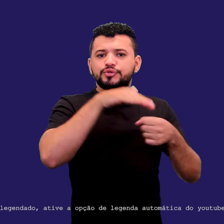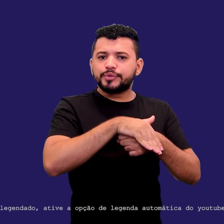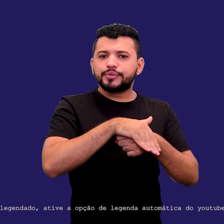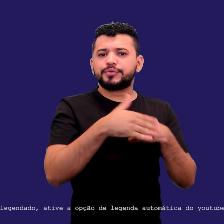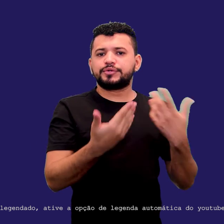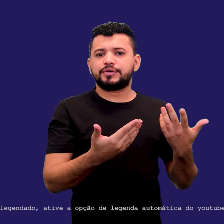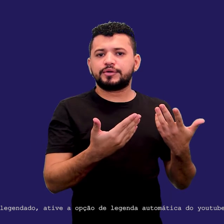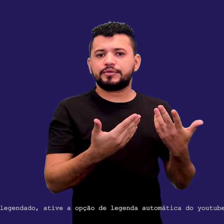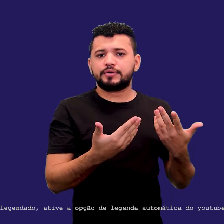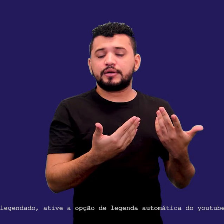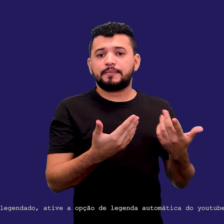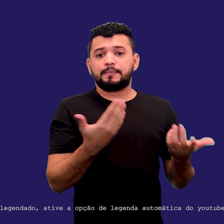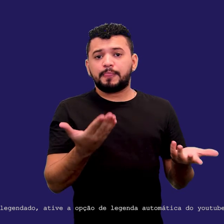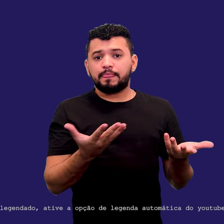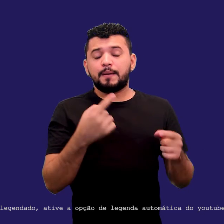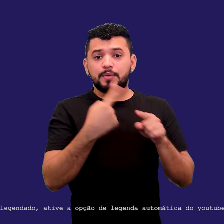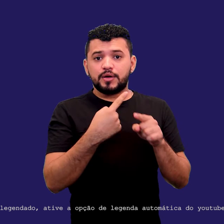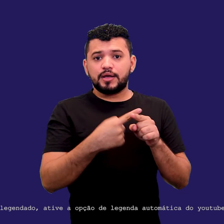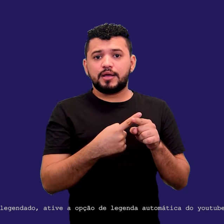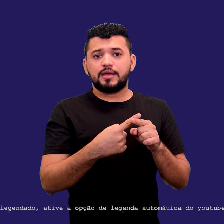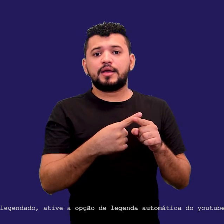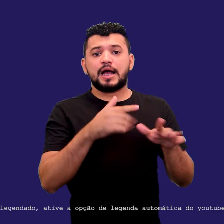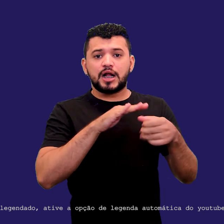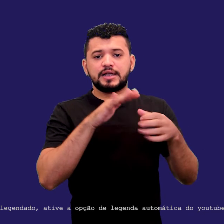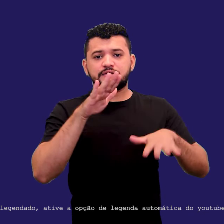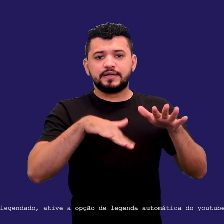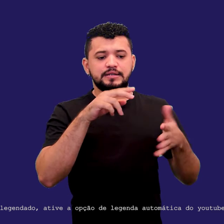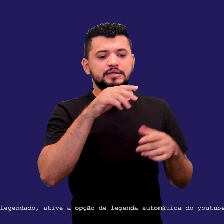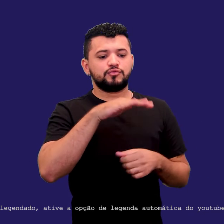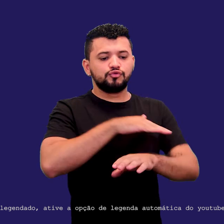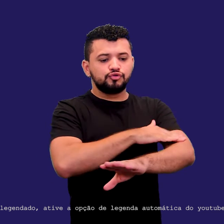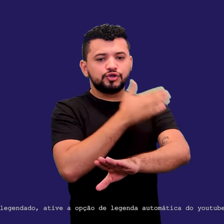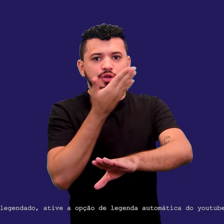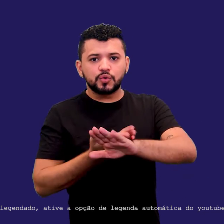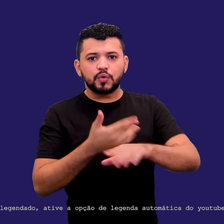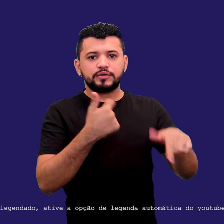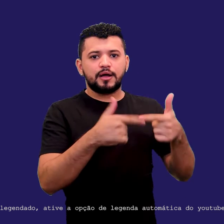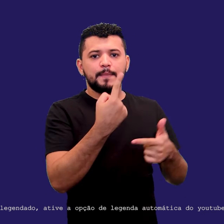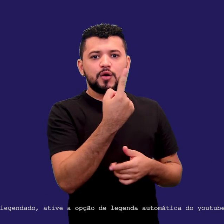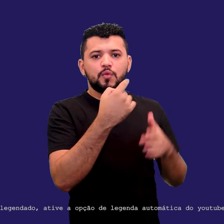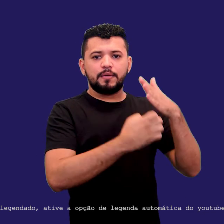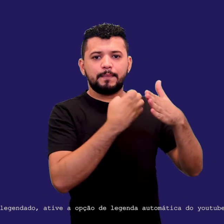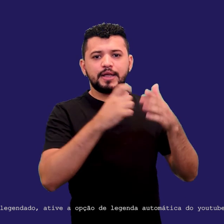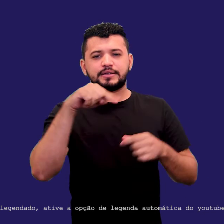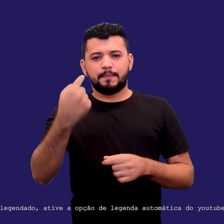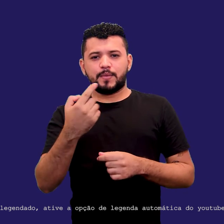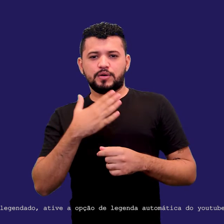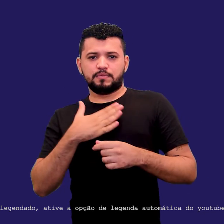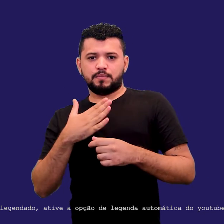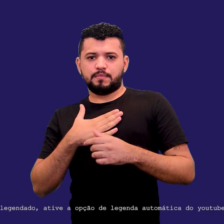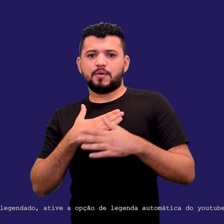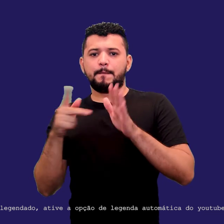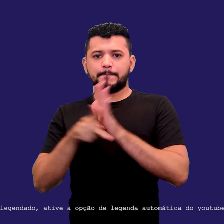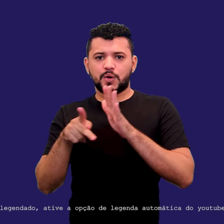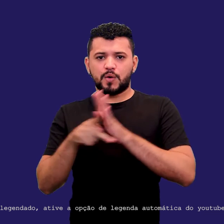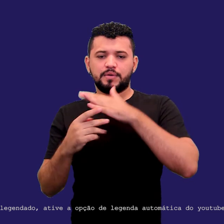depois à noite eu tenho o meu negócio, e aí eu trabalho até a uma da manhã, e começo na outra empresa às sete da manhã, você